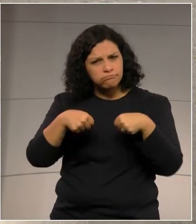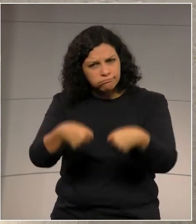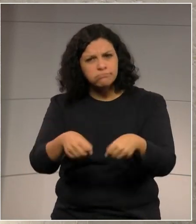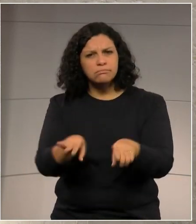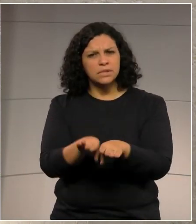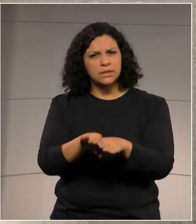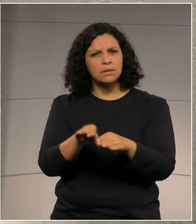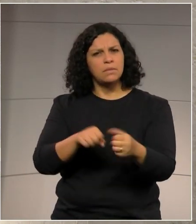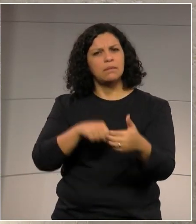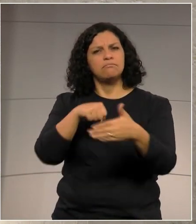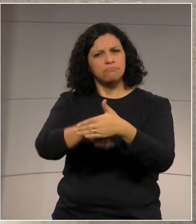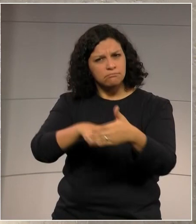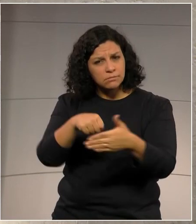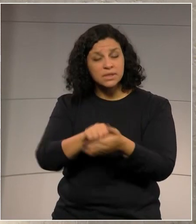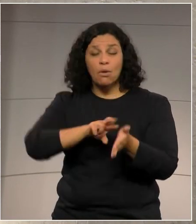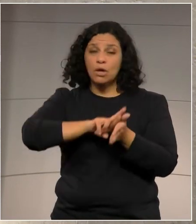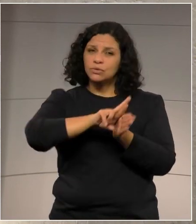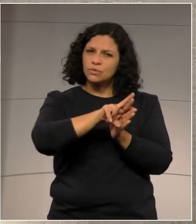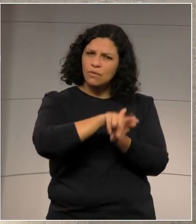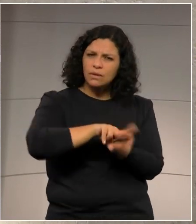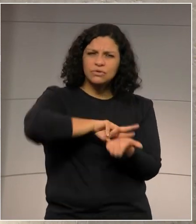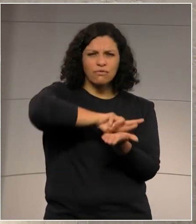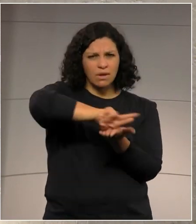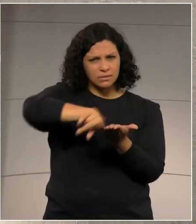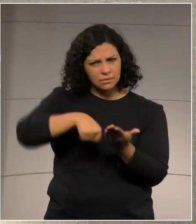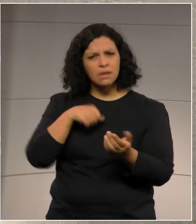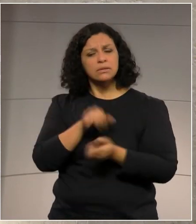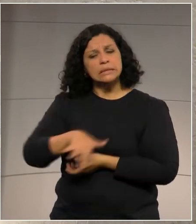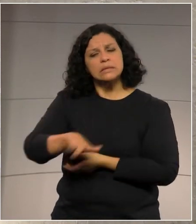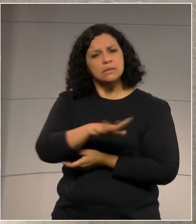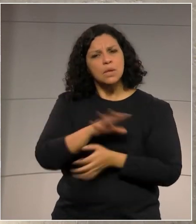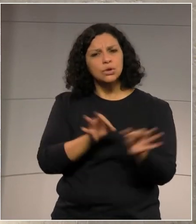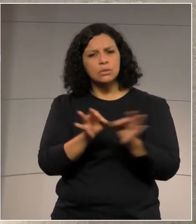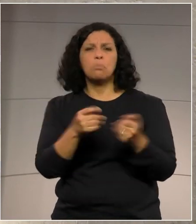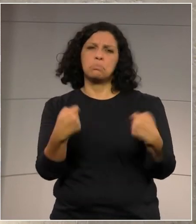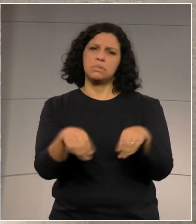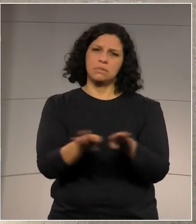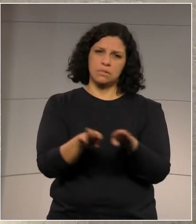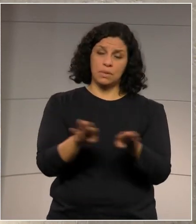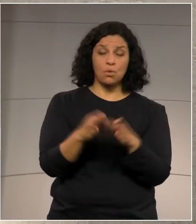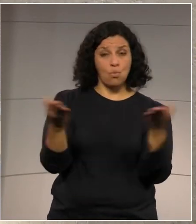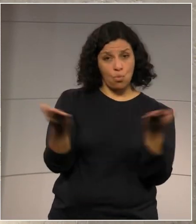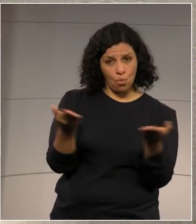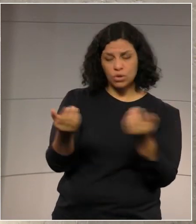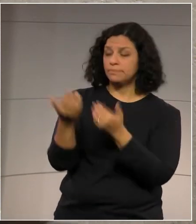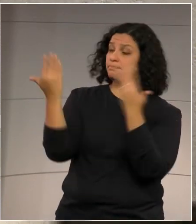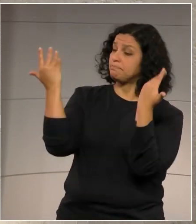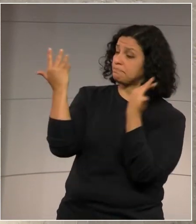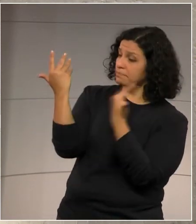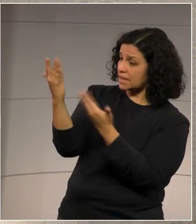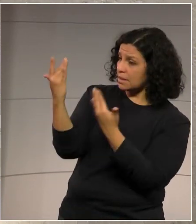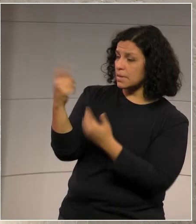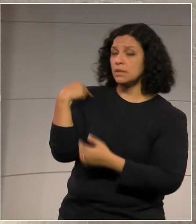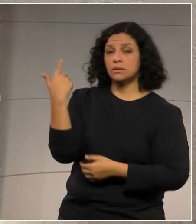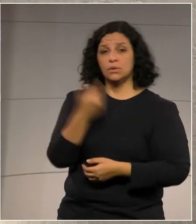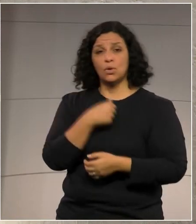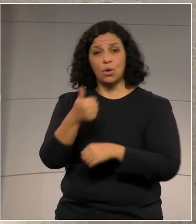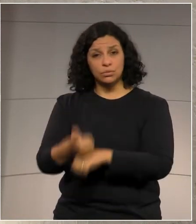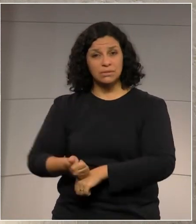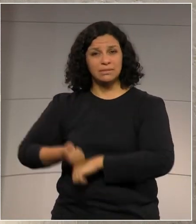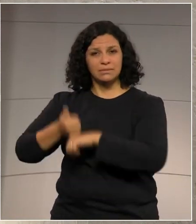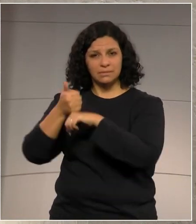e a diversidade também precisa ter seu espaço de organização. Então, no dia de hoje, parabéns ao nosso presidente,